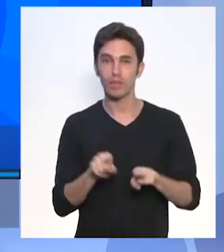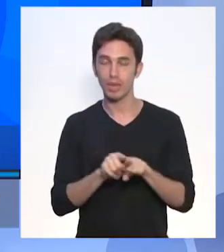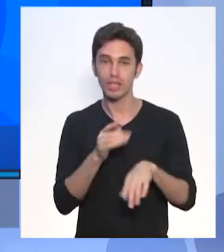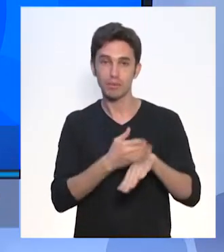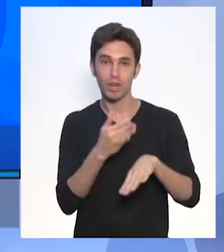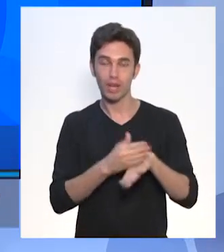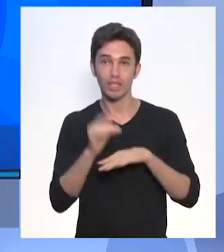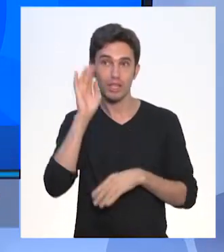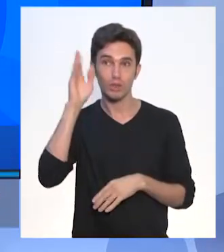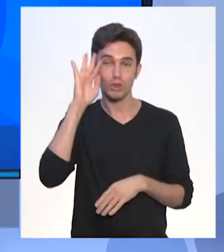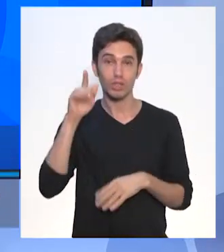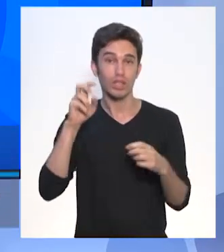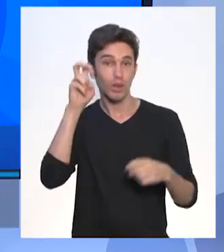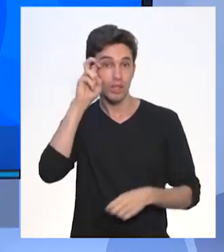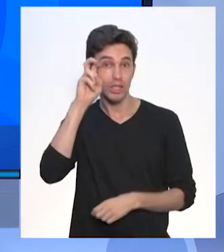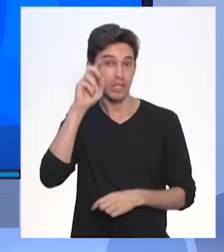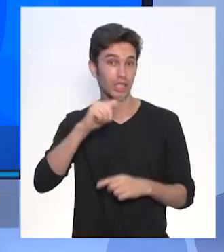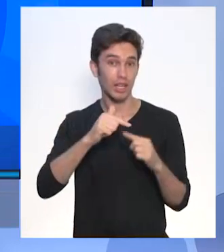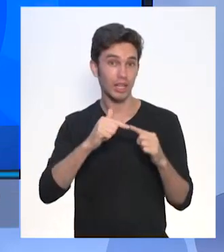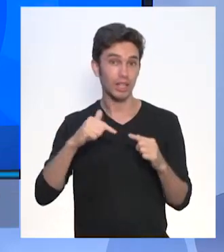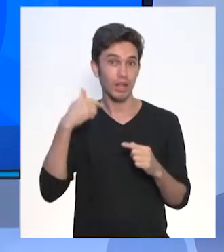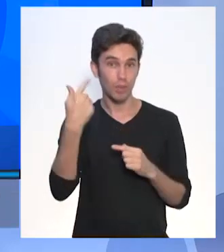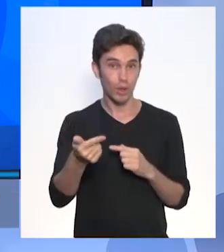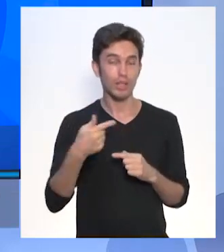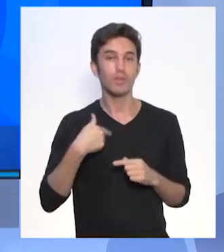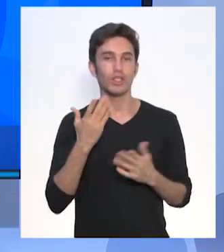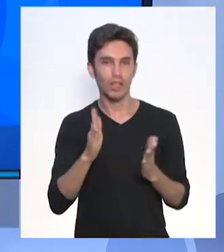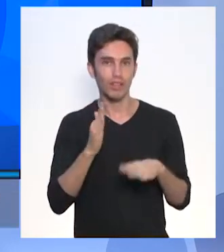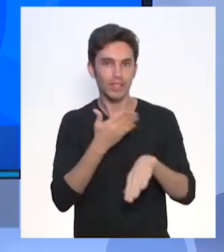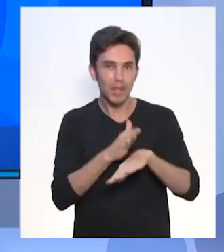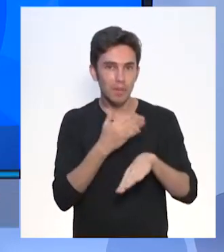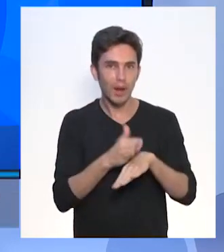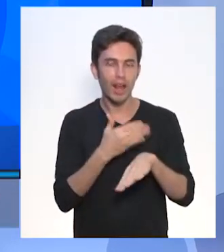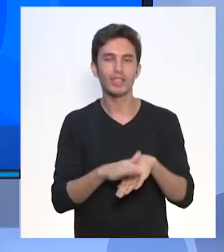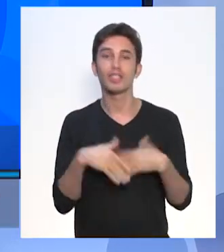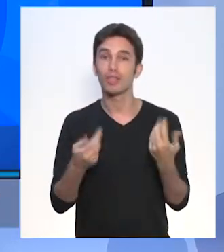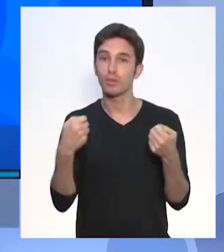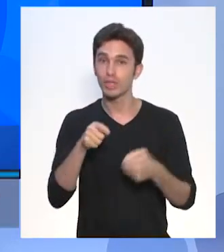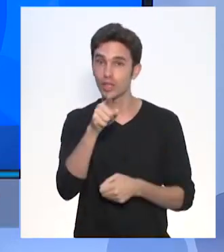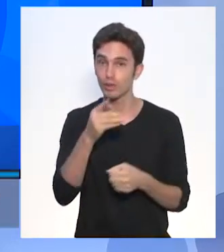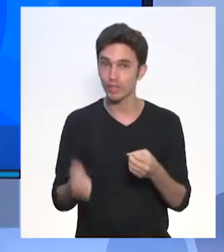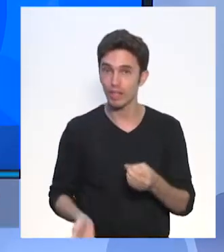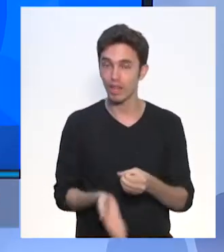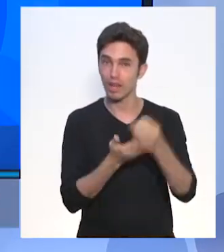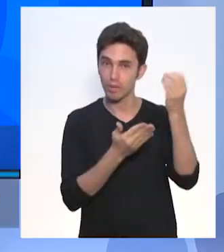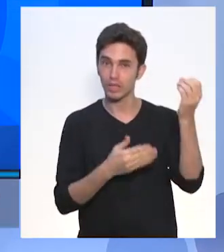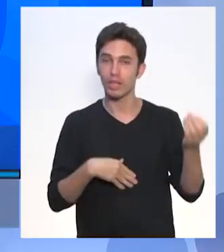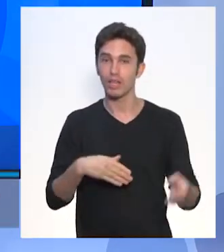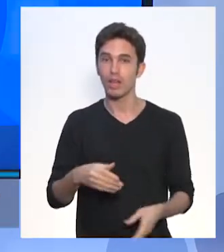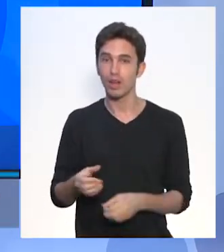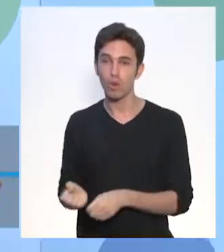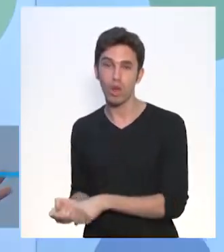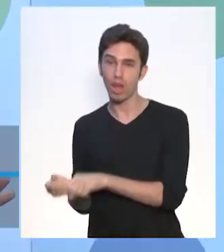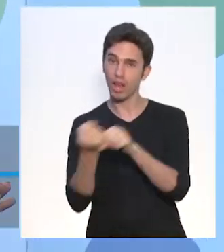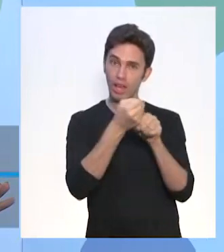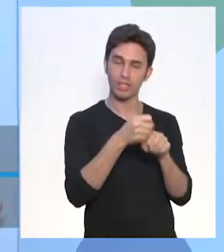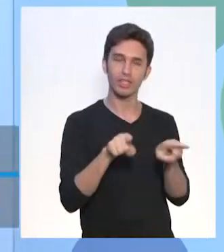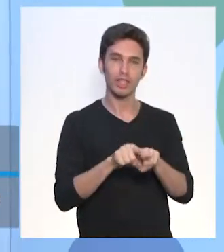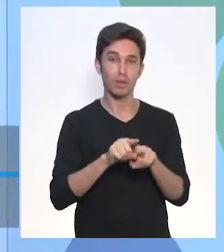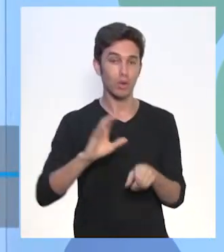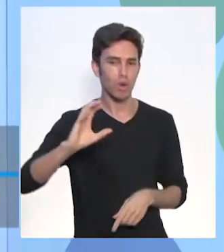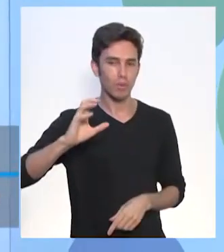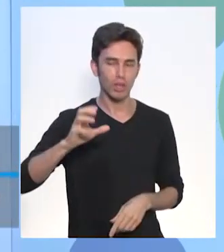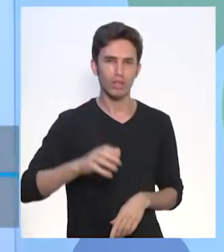já teremos prática. É necessário que você tenha uma peteca, uma raquete e uma bolinha. Fiquei feliz que tenho